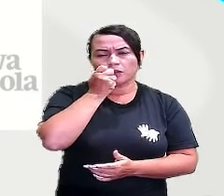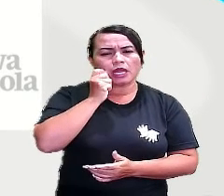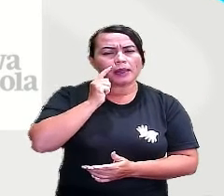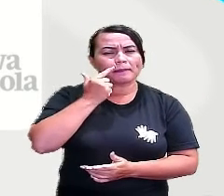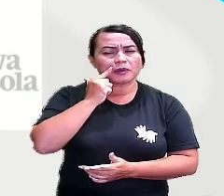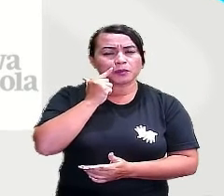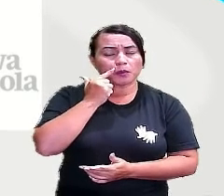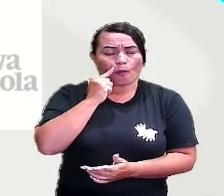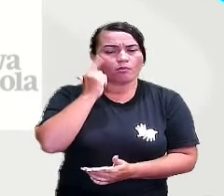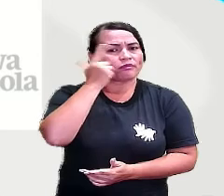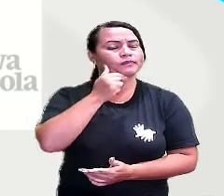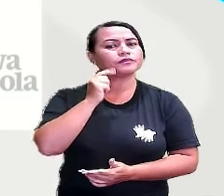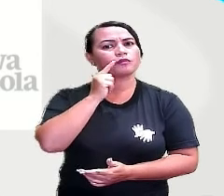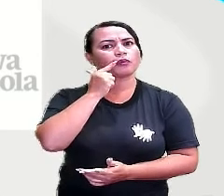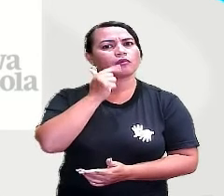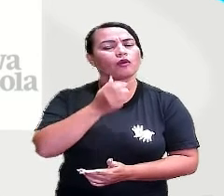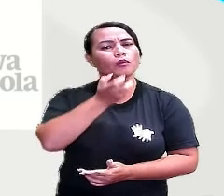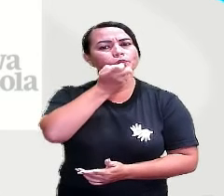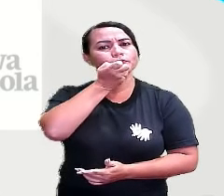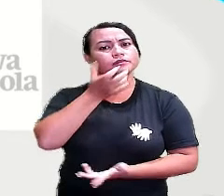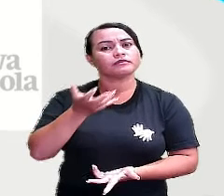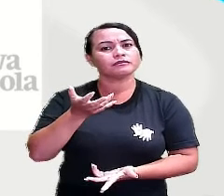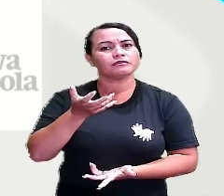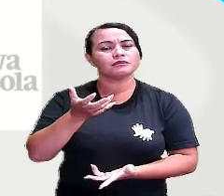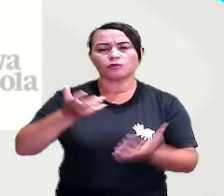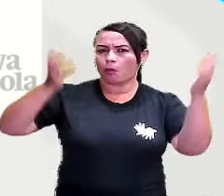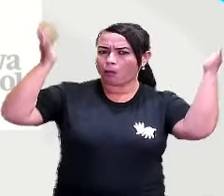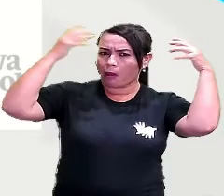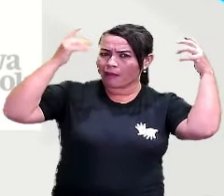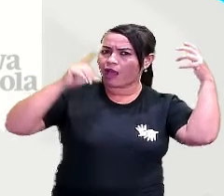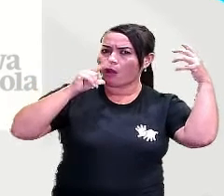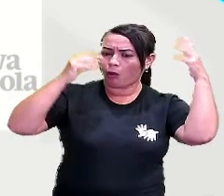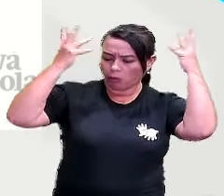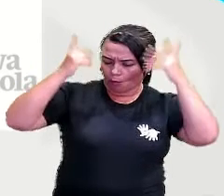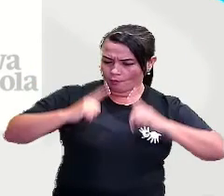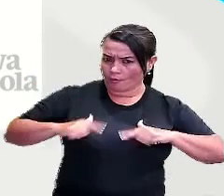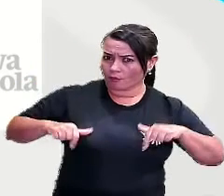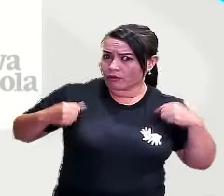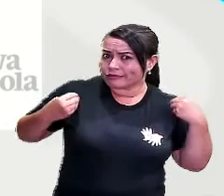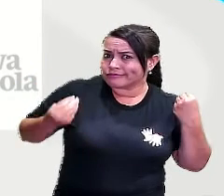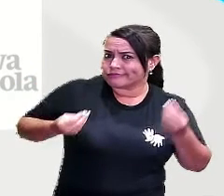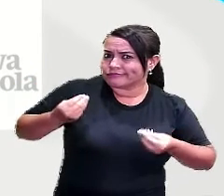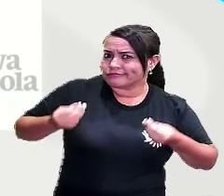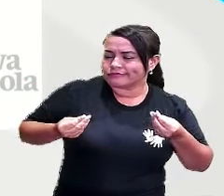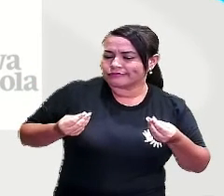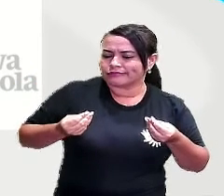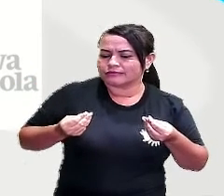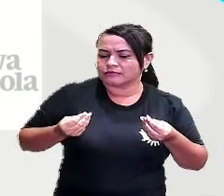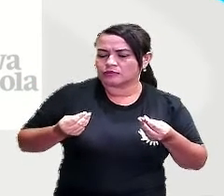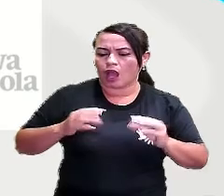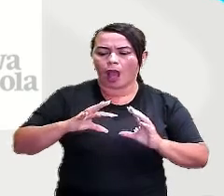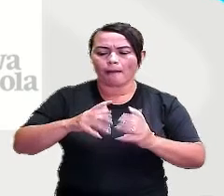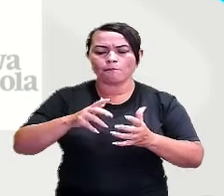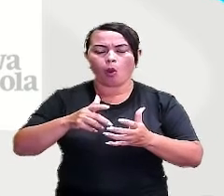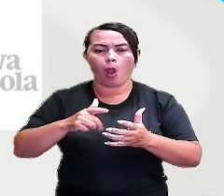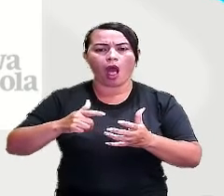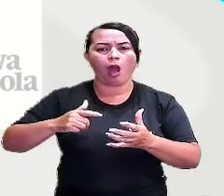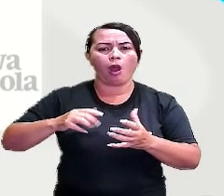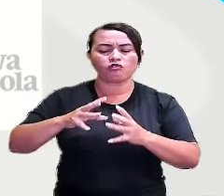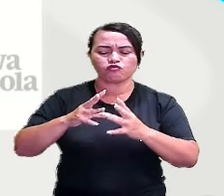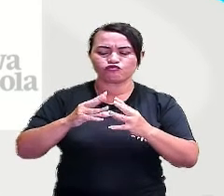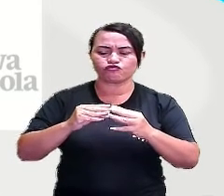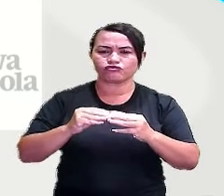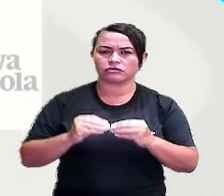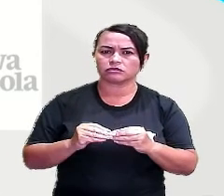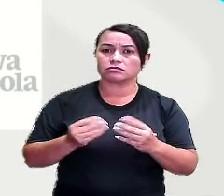careta. Tomar banho e não se molhar. Furar a minha bola de futebol.